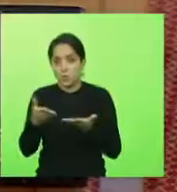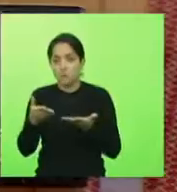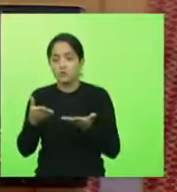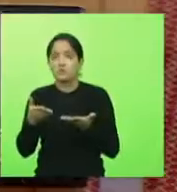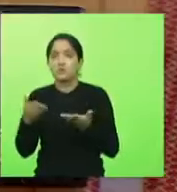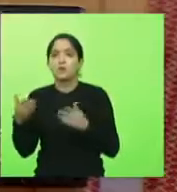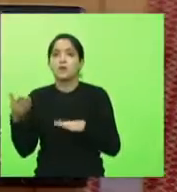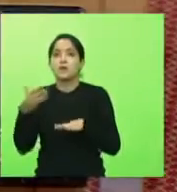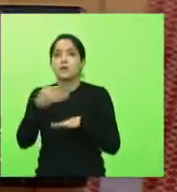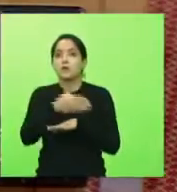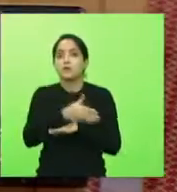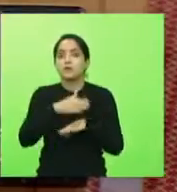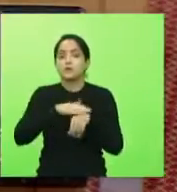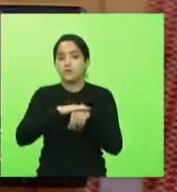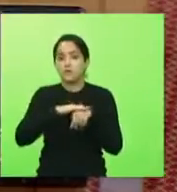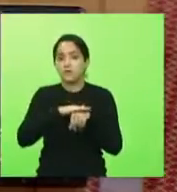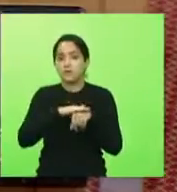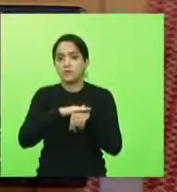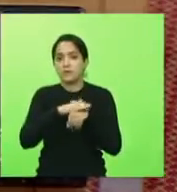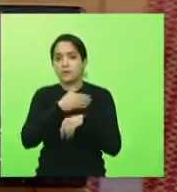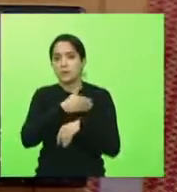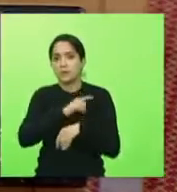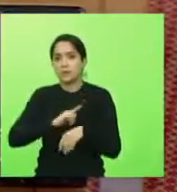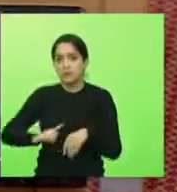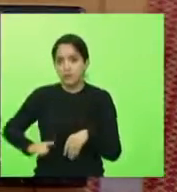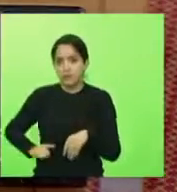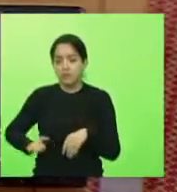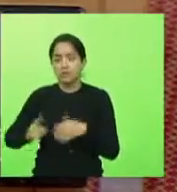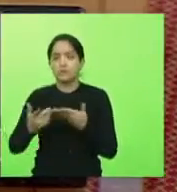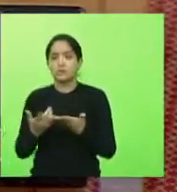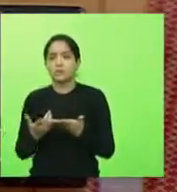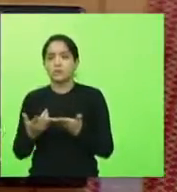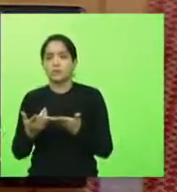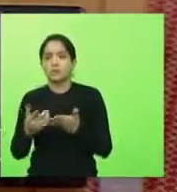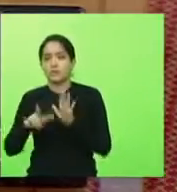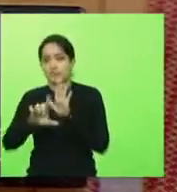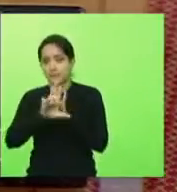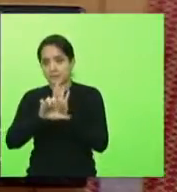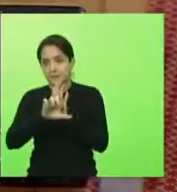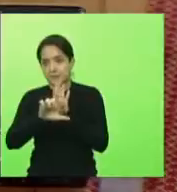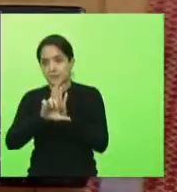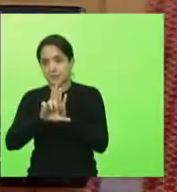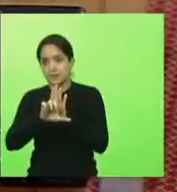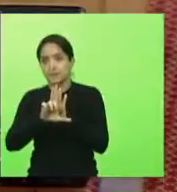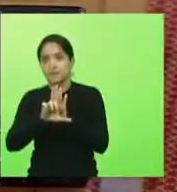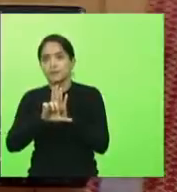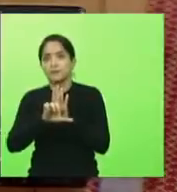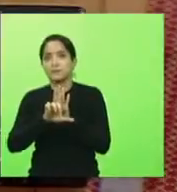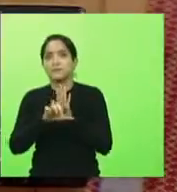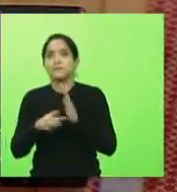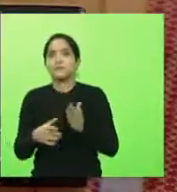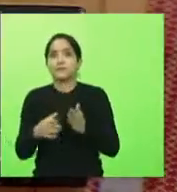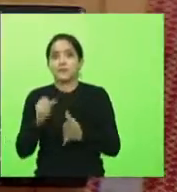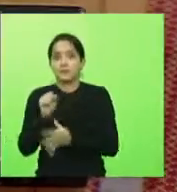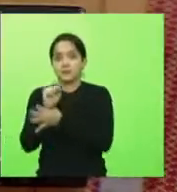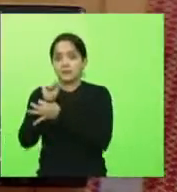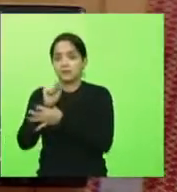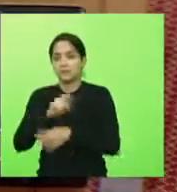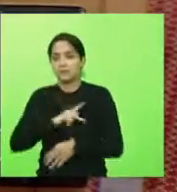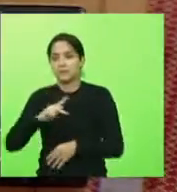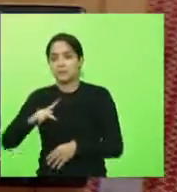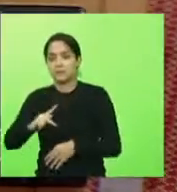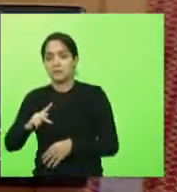conversando com o governador sobre a questão da lei da Iresa, que é da segurança pública,